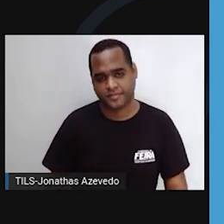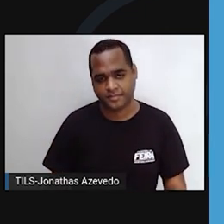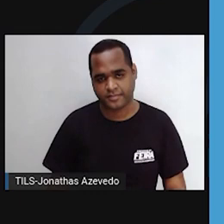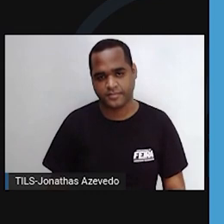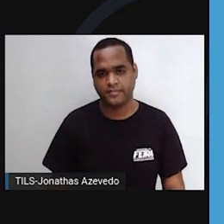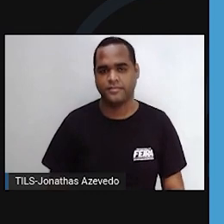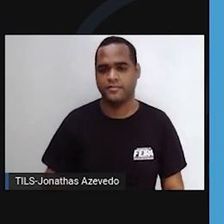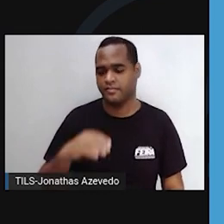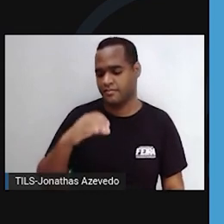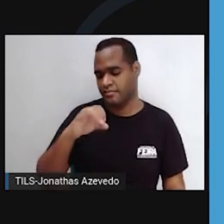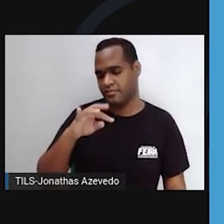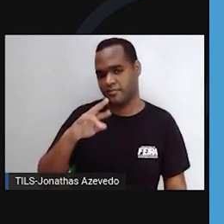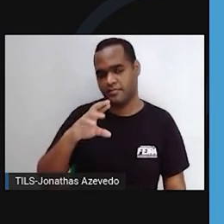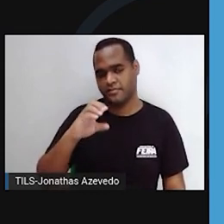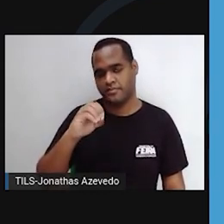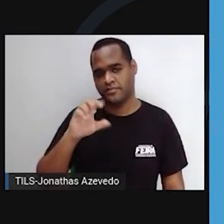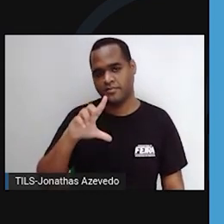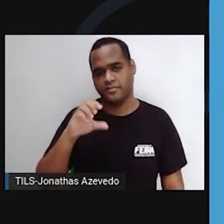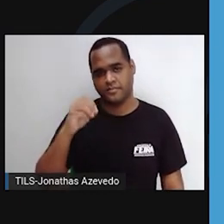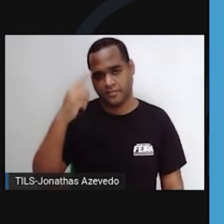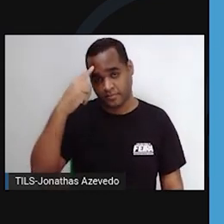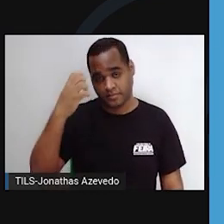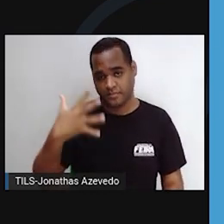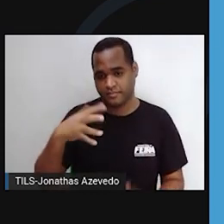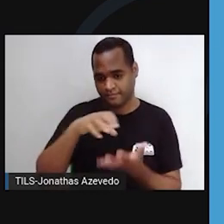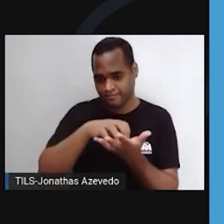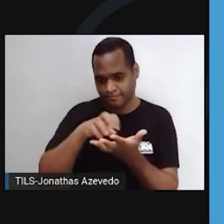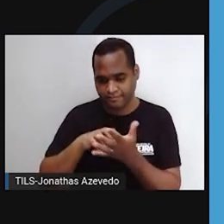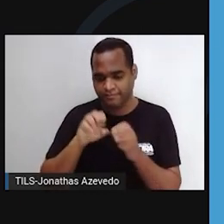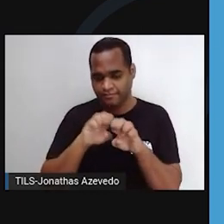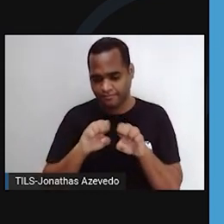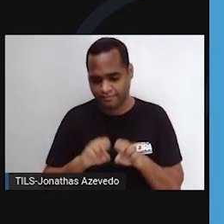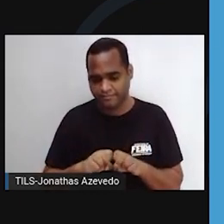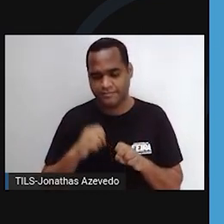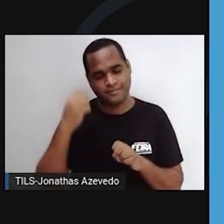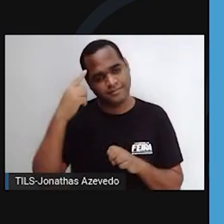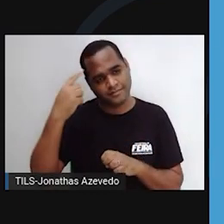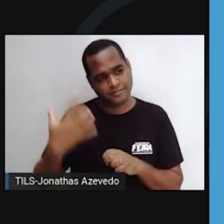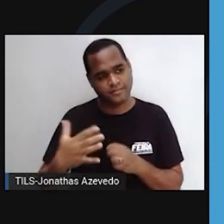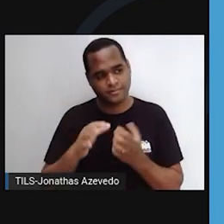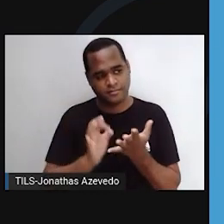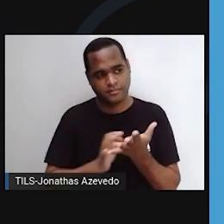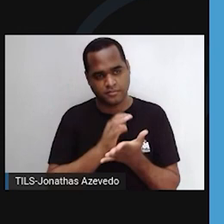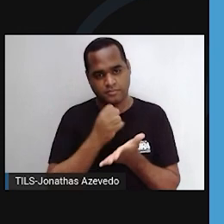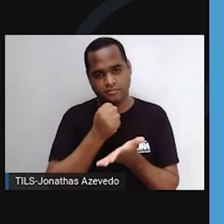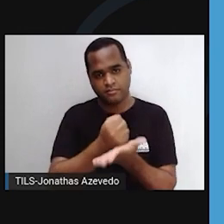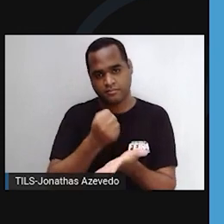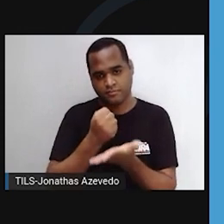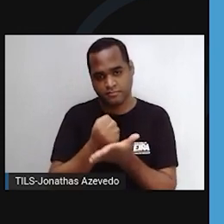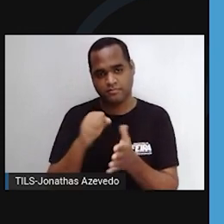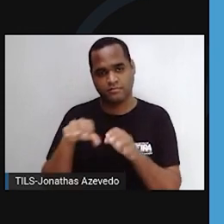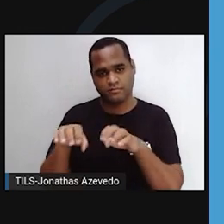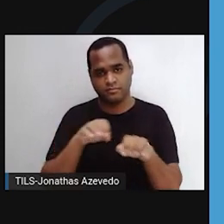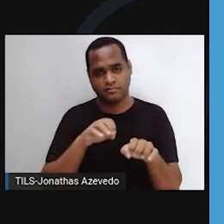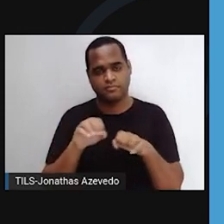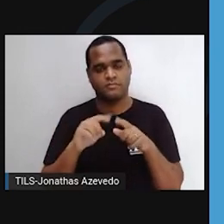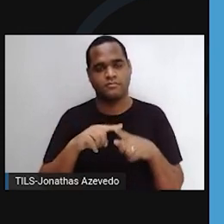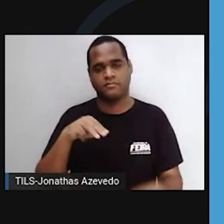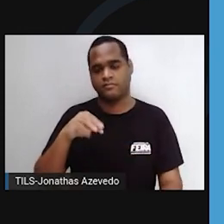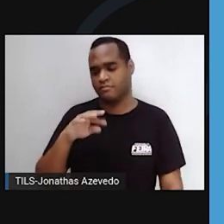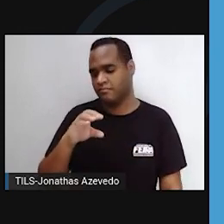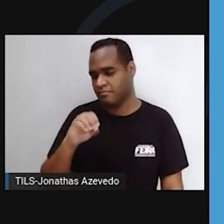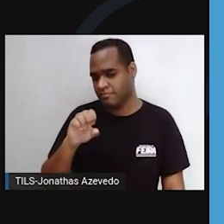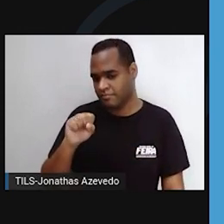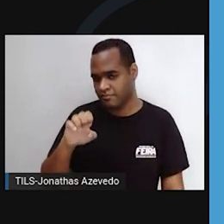Centríolo. São estruturas celulares, que auxiliam na divisão celular. Conhecido como mitose, e